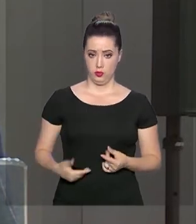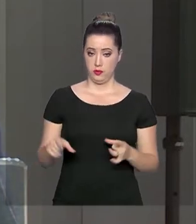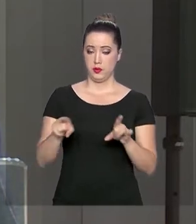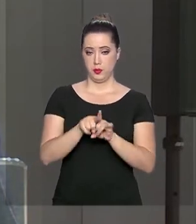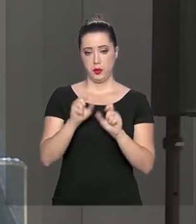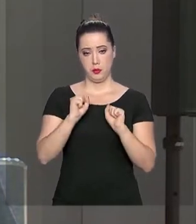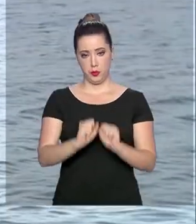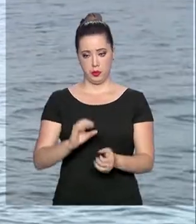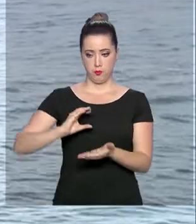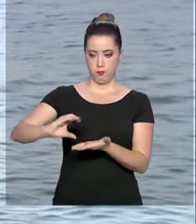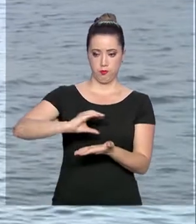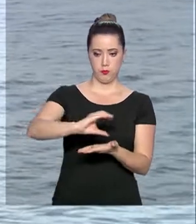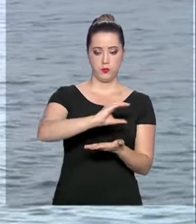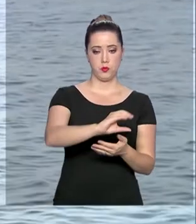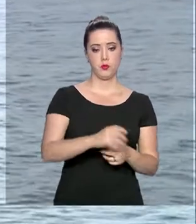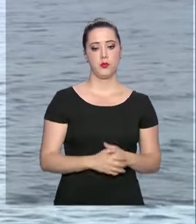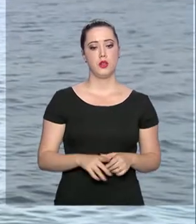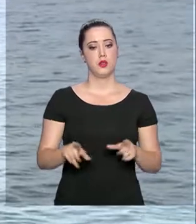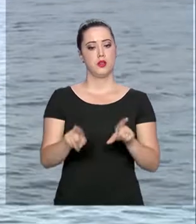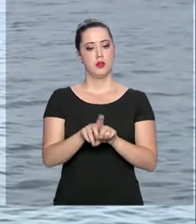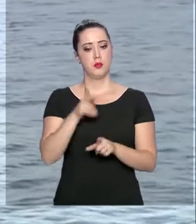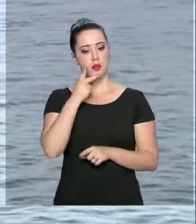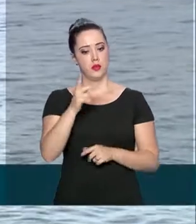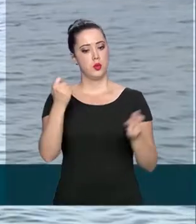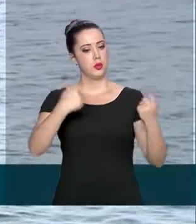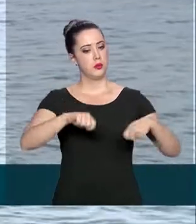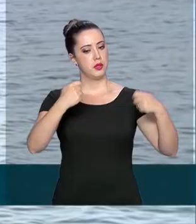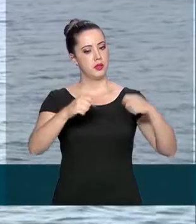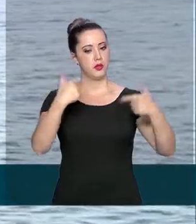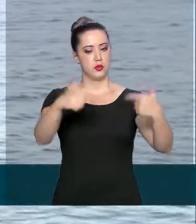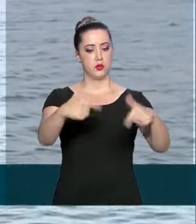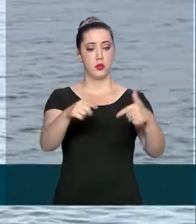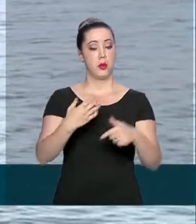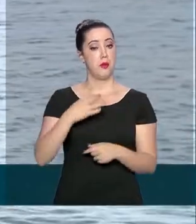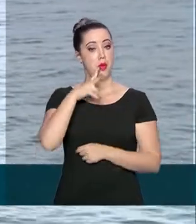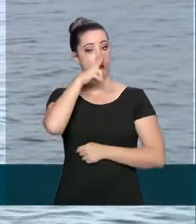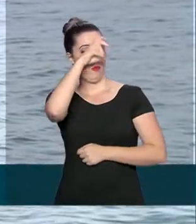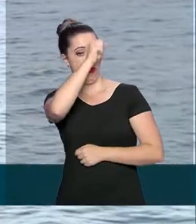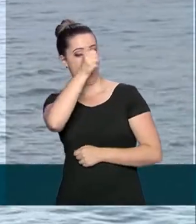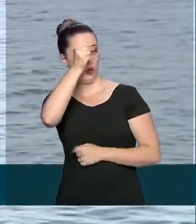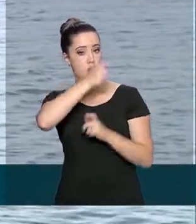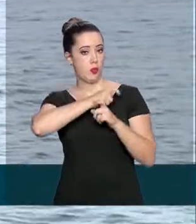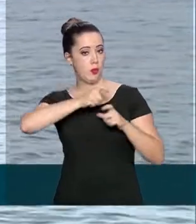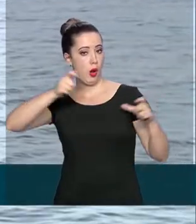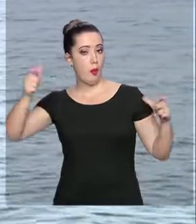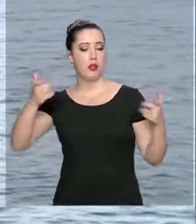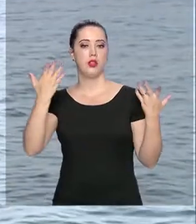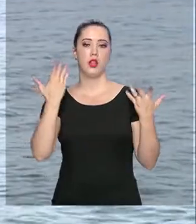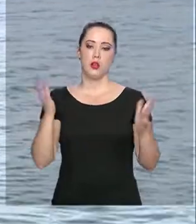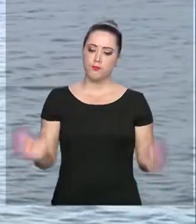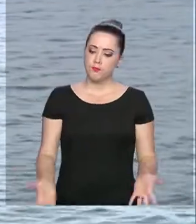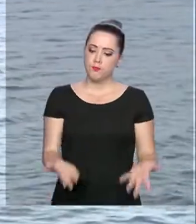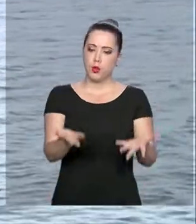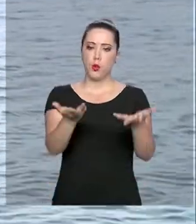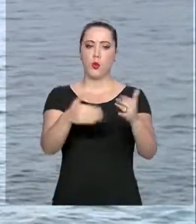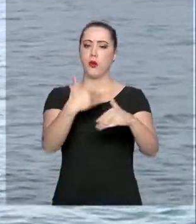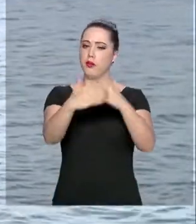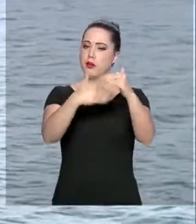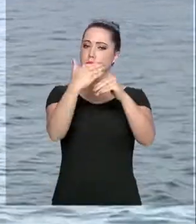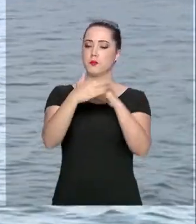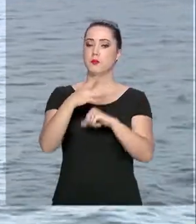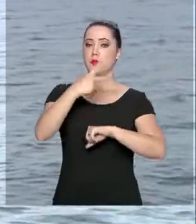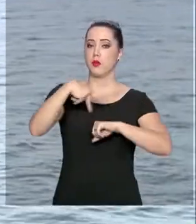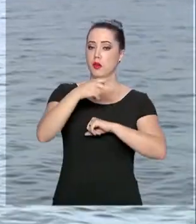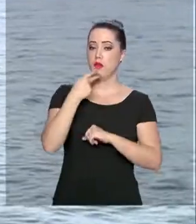fazer investimentos. Mourão também disse ser necessário uma atuação mais forte para fazer aumentar a produtividade do país. Para isso, ele